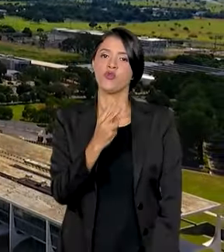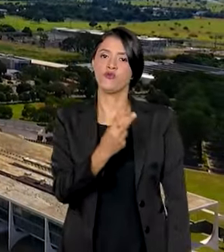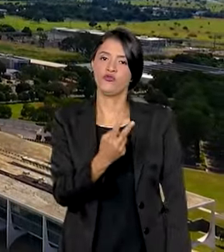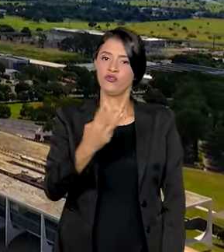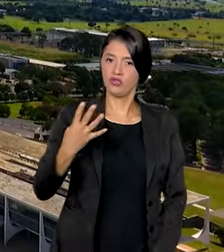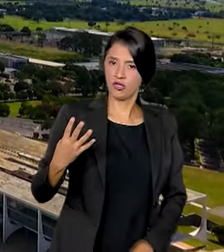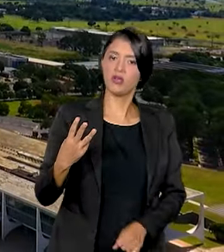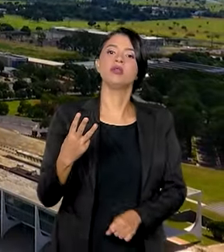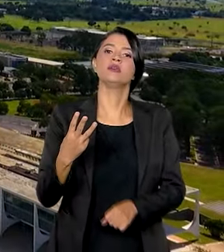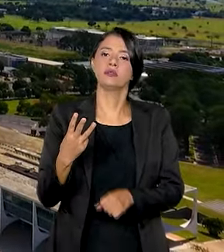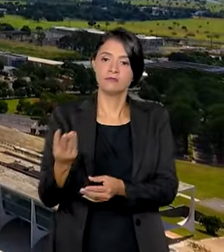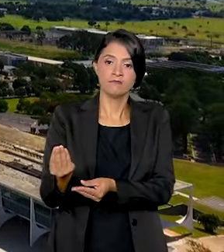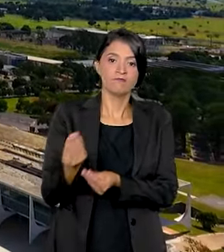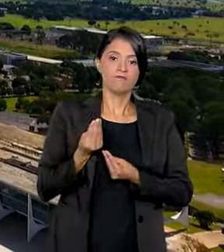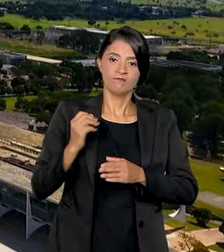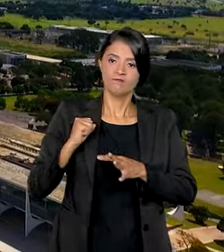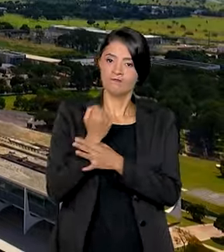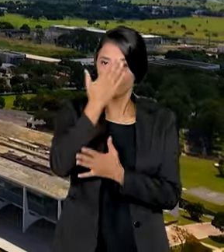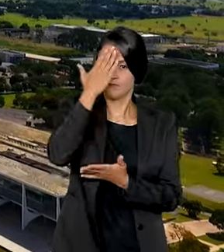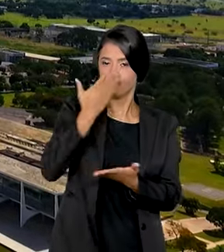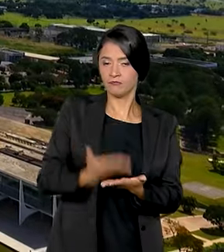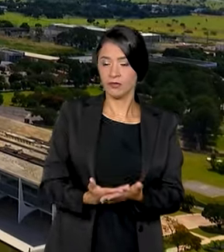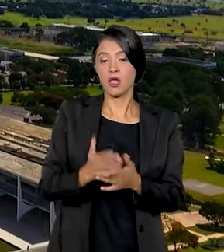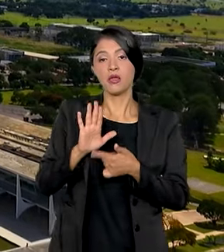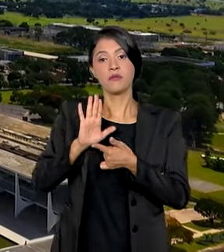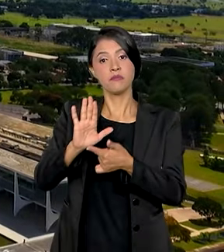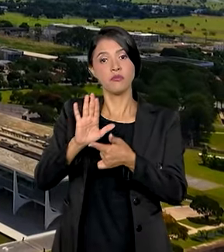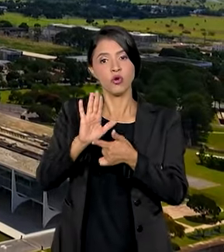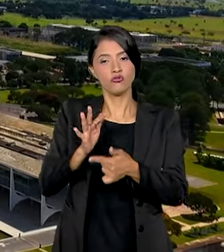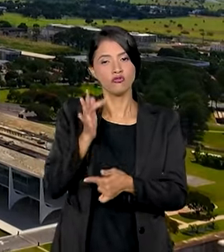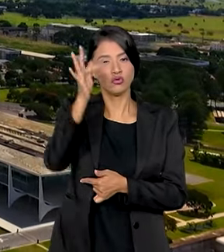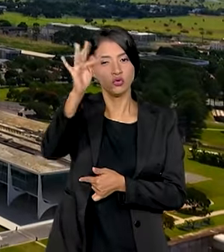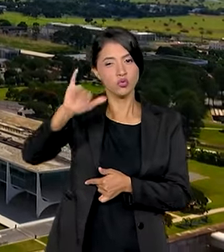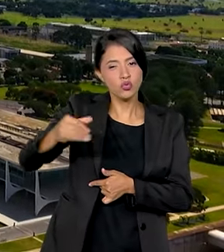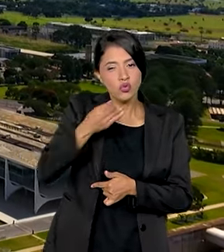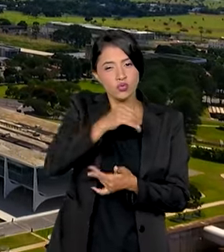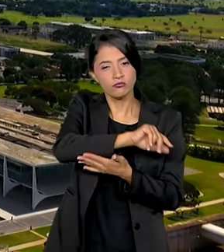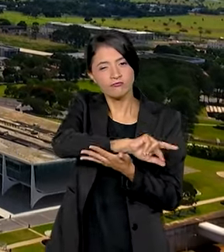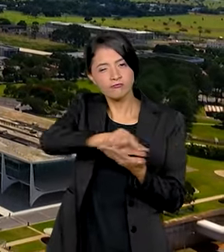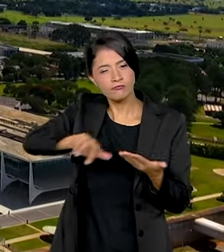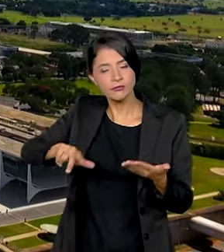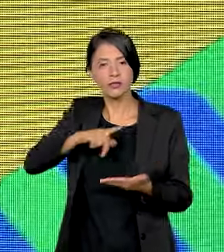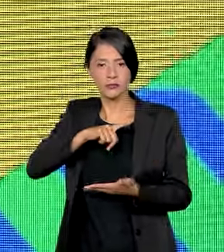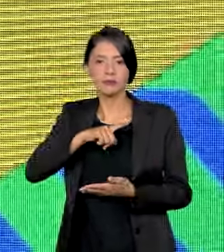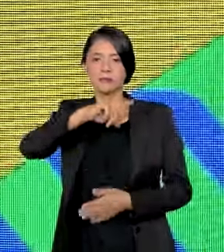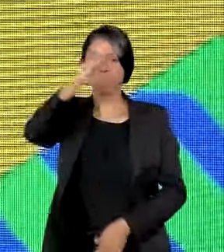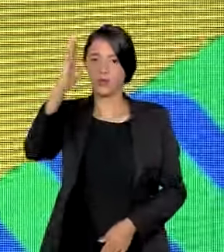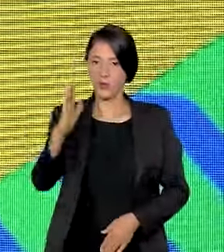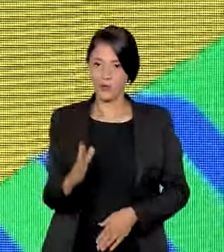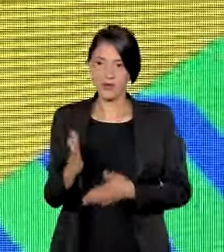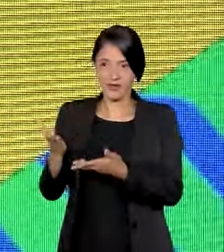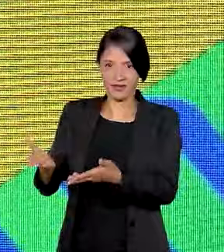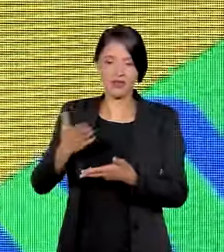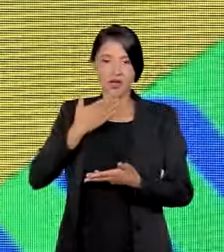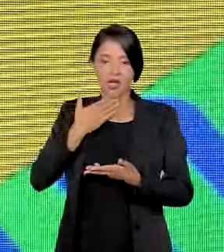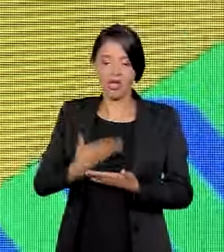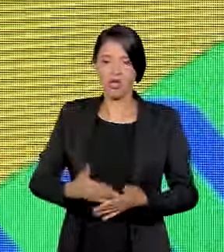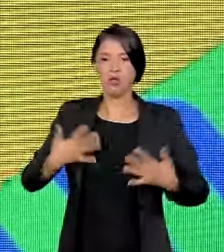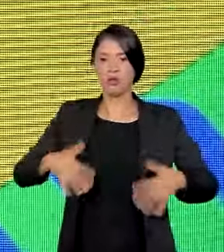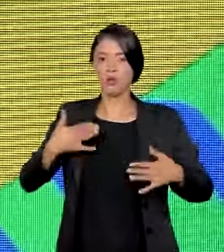2023 trouxeram confiança e anunciam um futuro de oportunidades. O Brasil